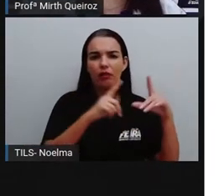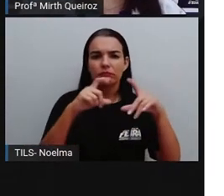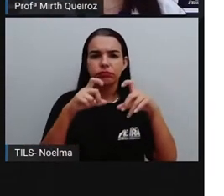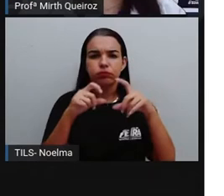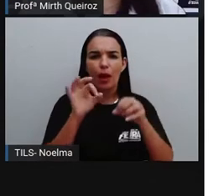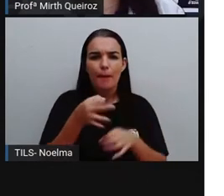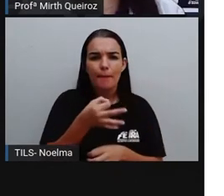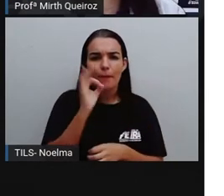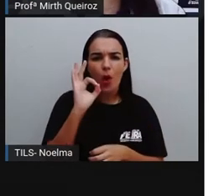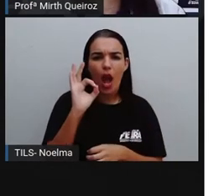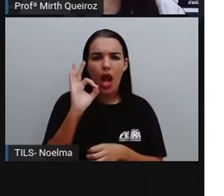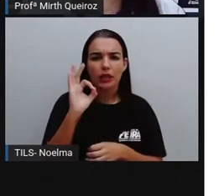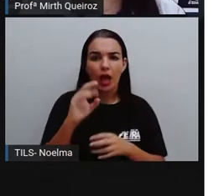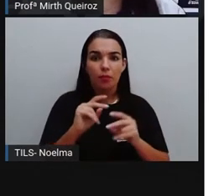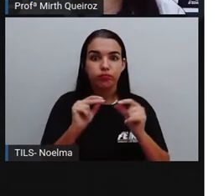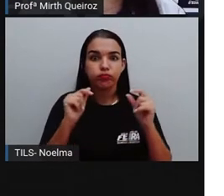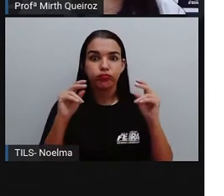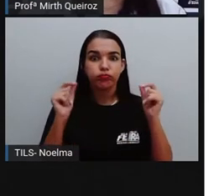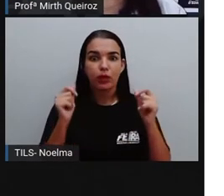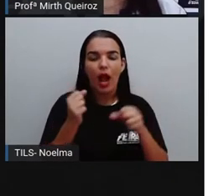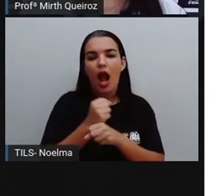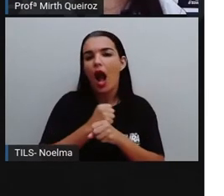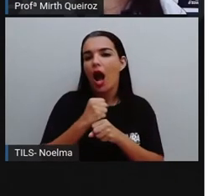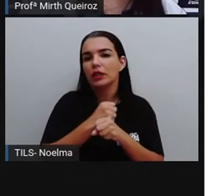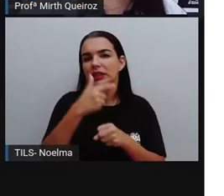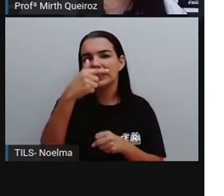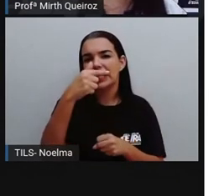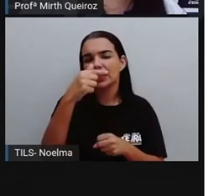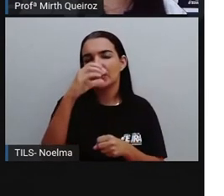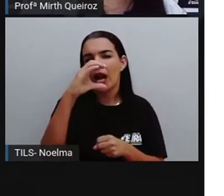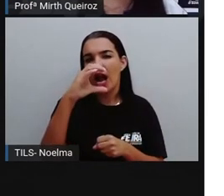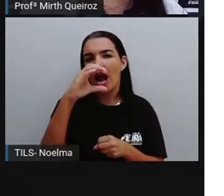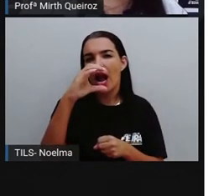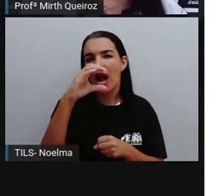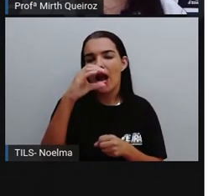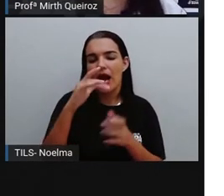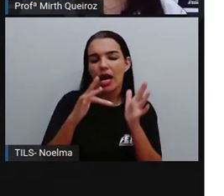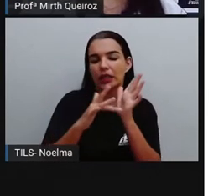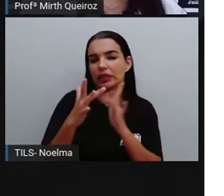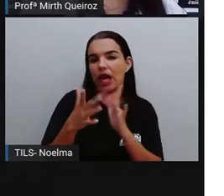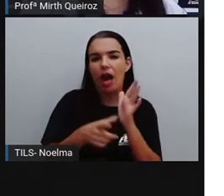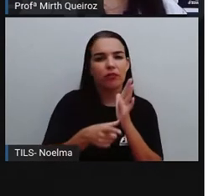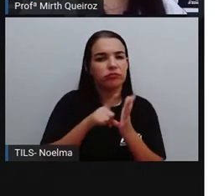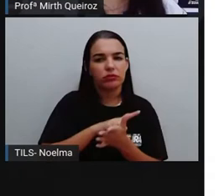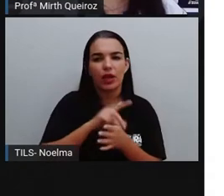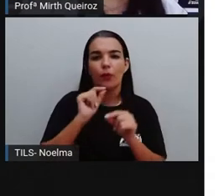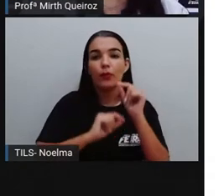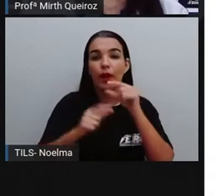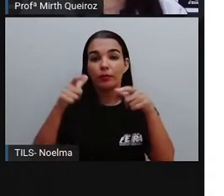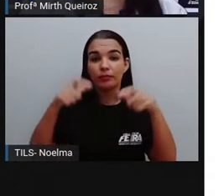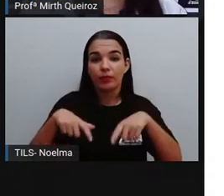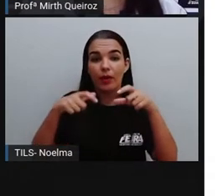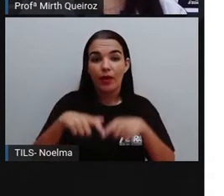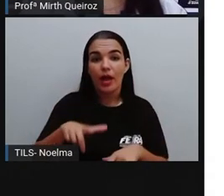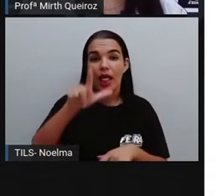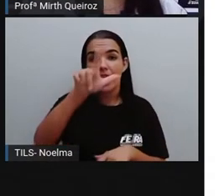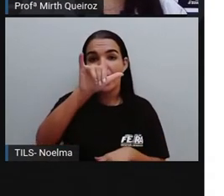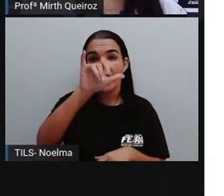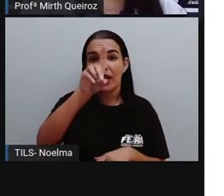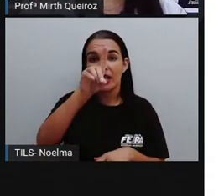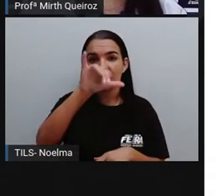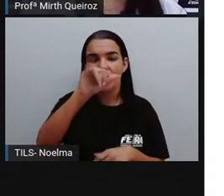no século VII antes de Cristo, no reino da Lídia, onde hoje fica a Turquia. Os lídios, eles